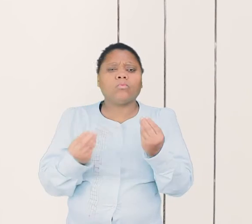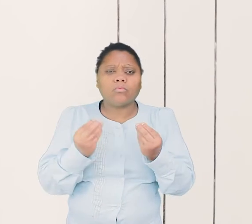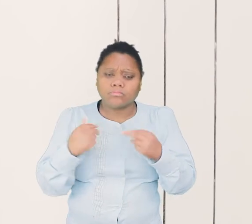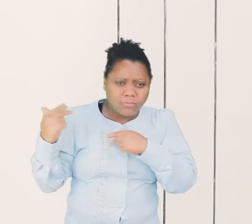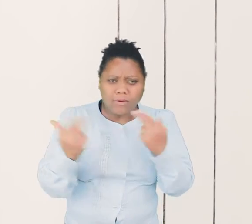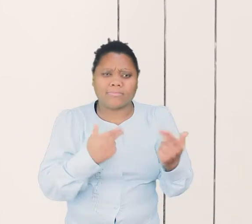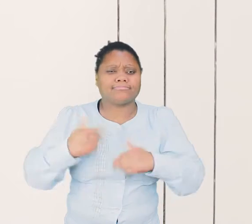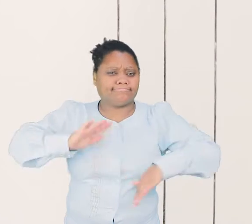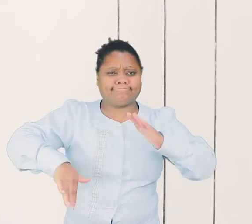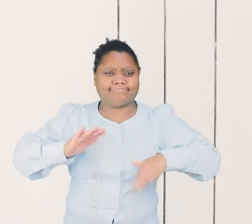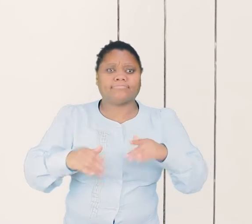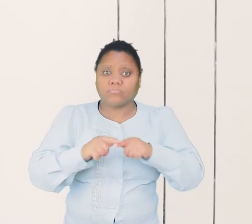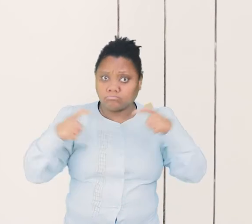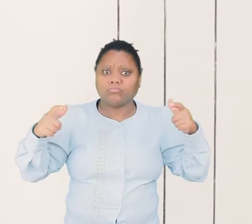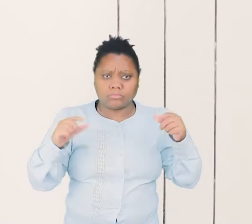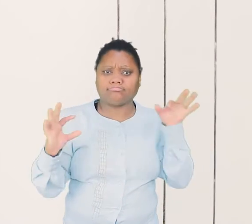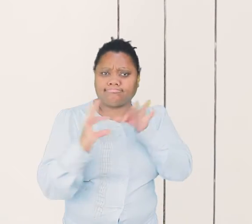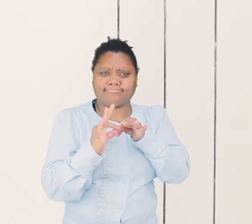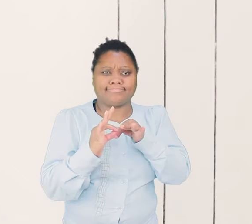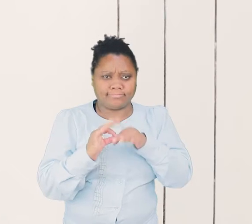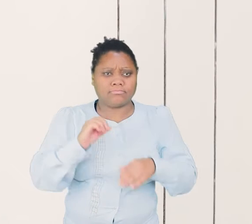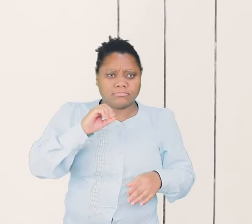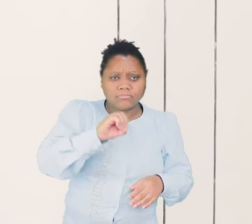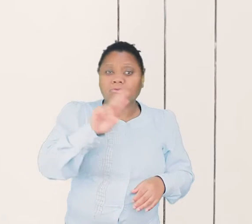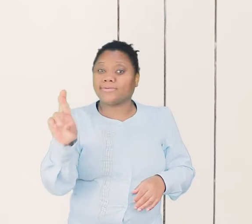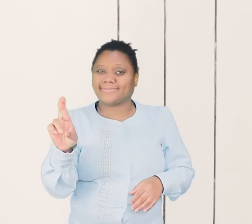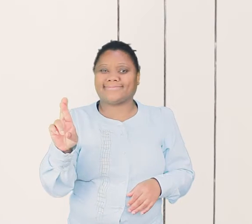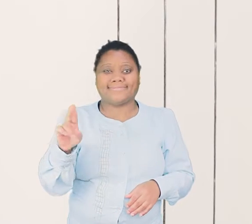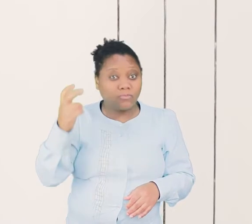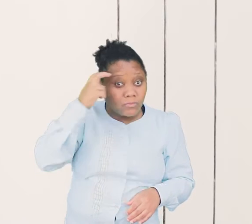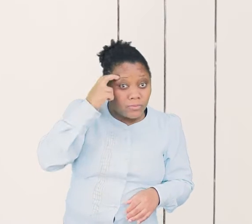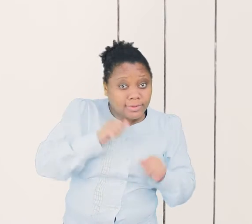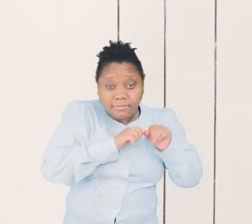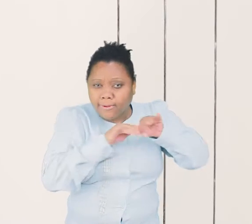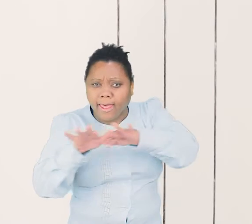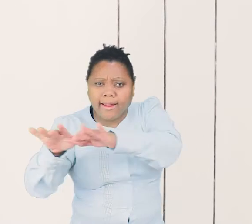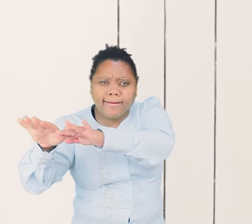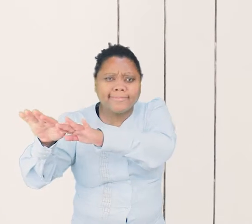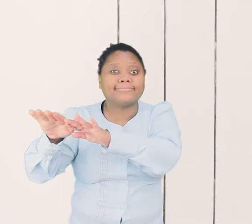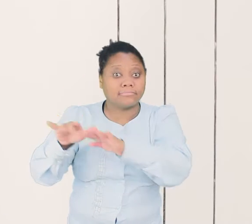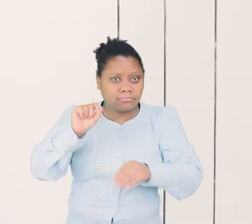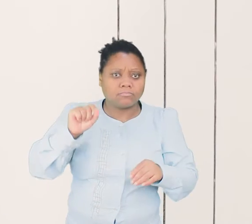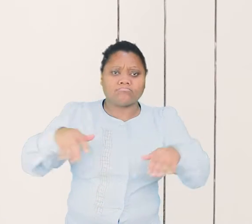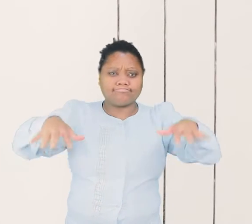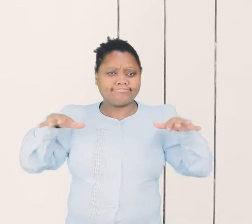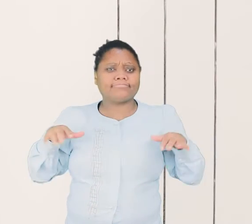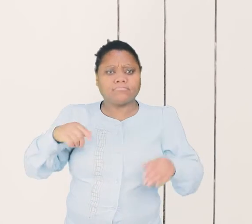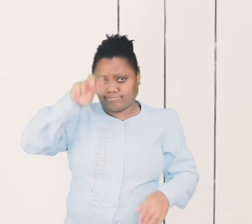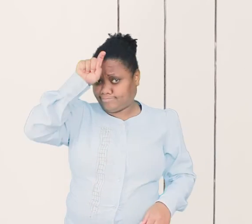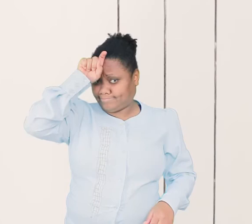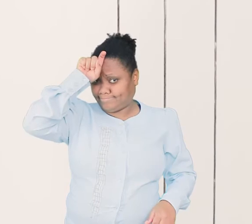percussivos, está ligada ao Oriente. Uma cultura que espalhou esses instrumentos pelo mundo foi a do Império